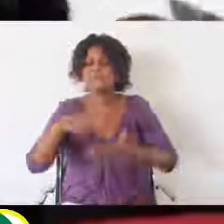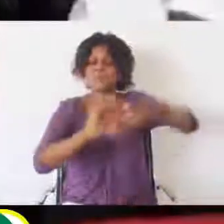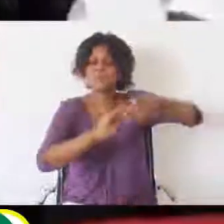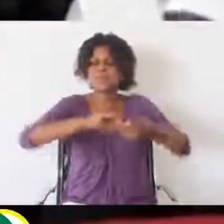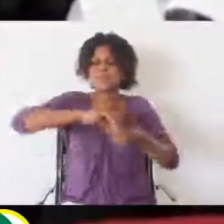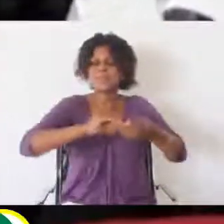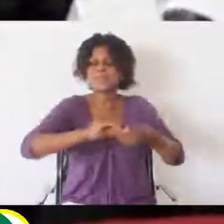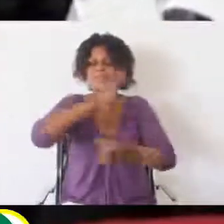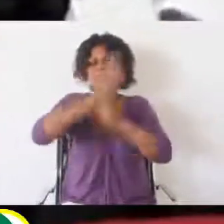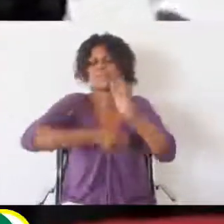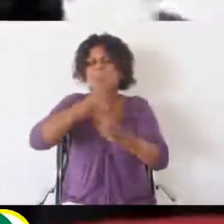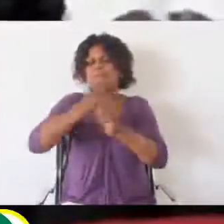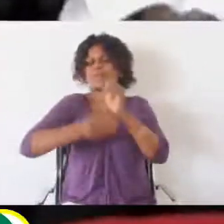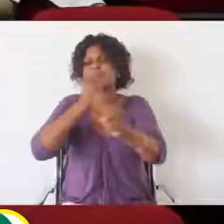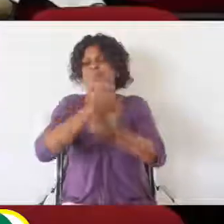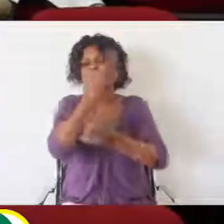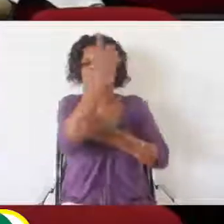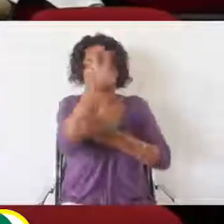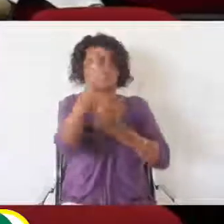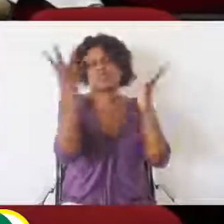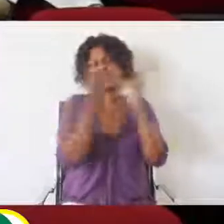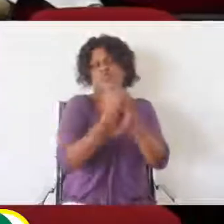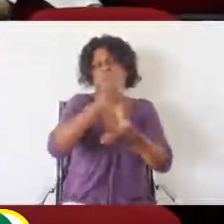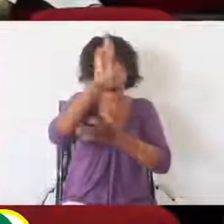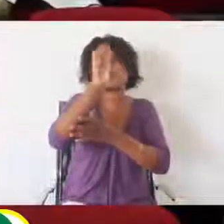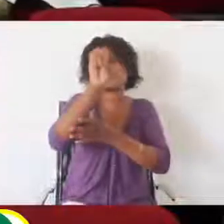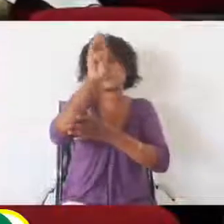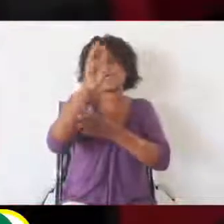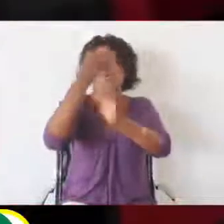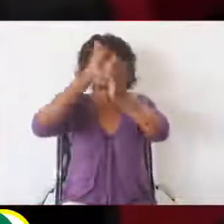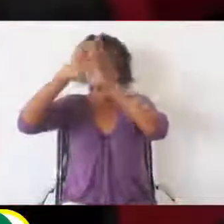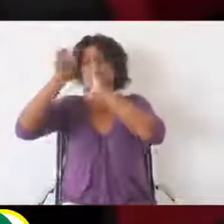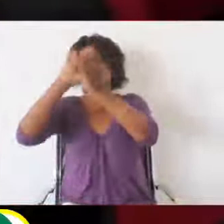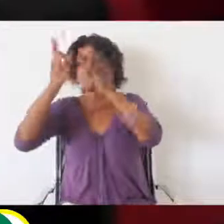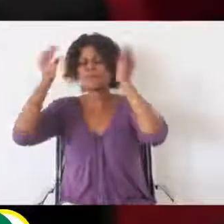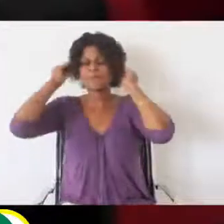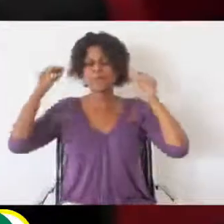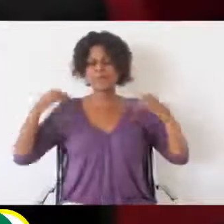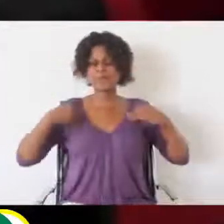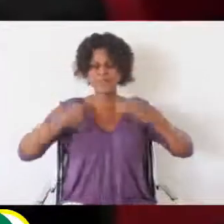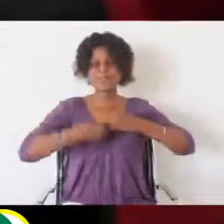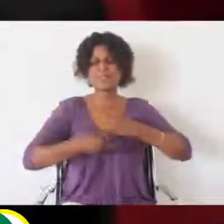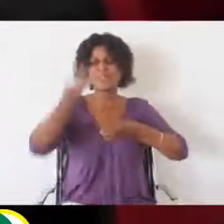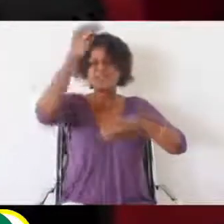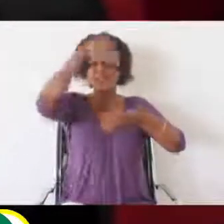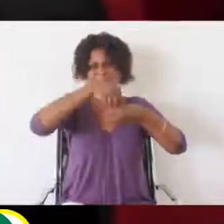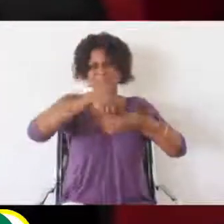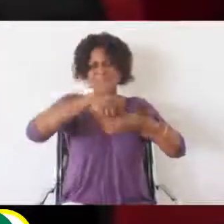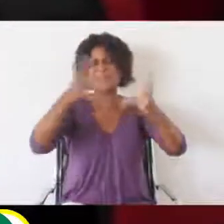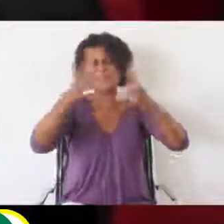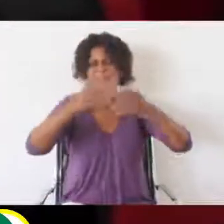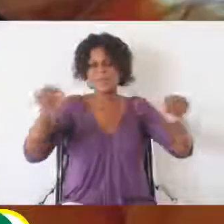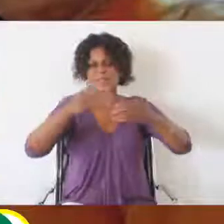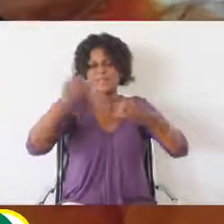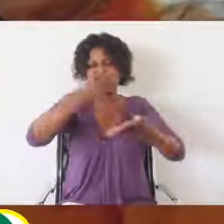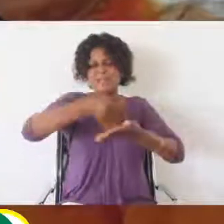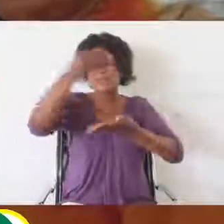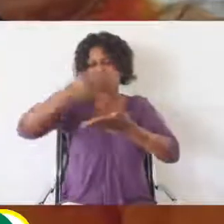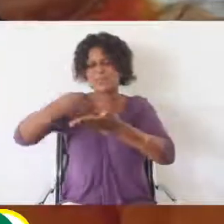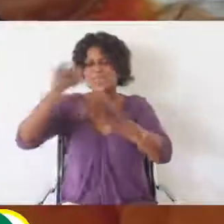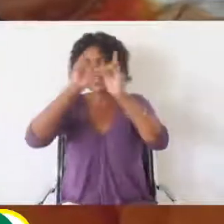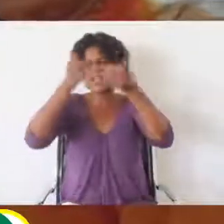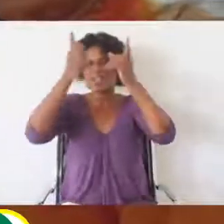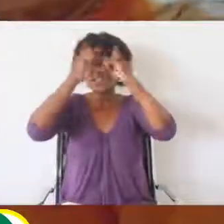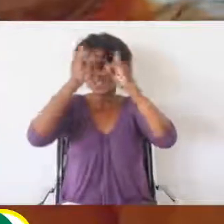de 10 anos com a UAM, através da Faculdade de Medicina, que inclui a oferta de prêmios aos melhores graduados da